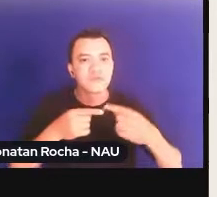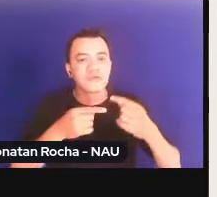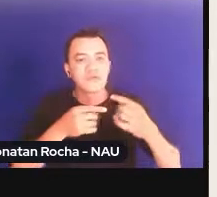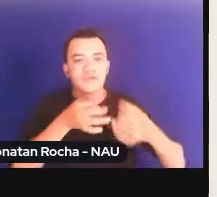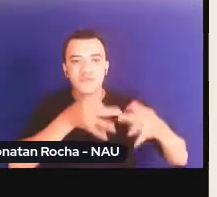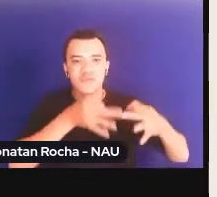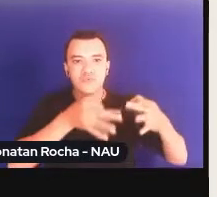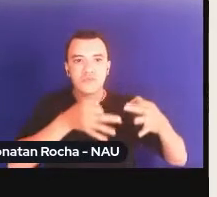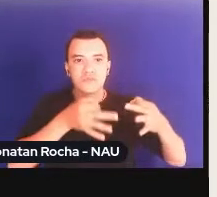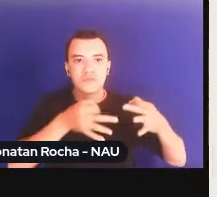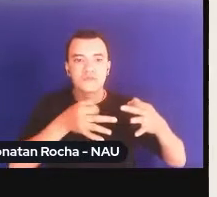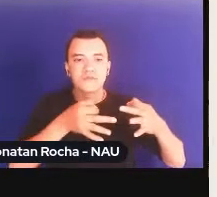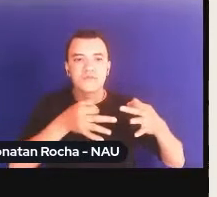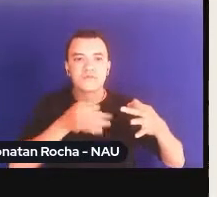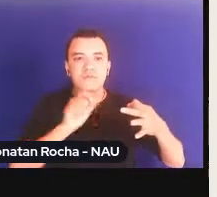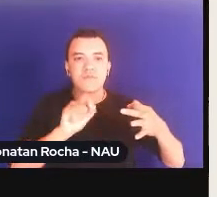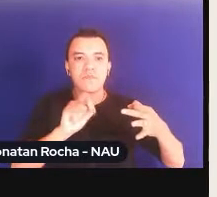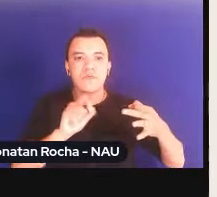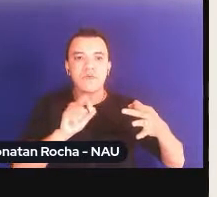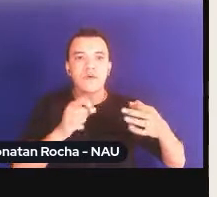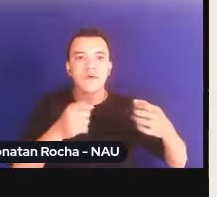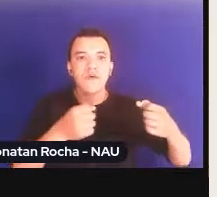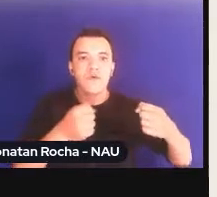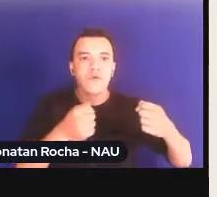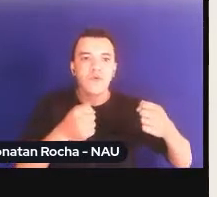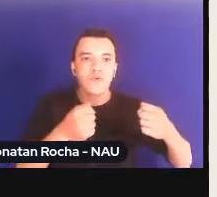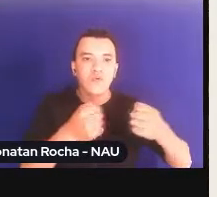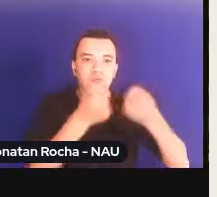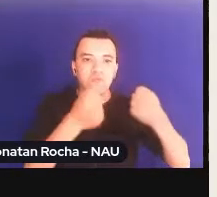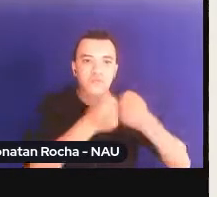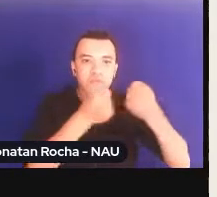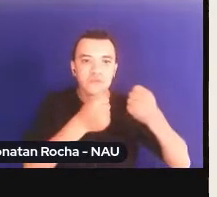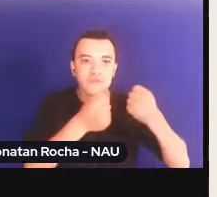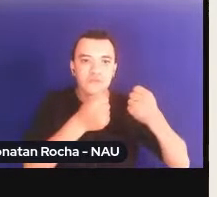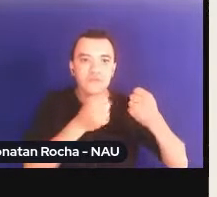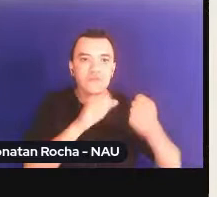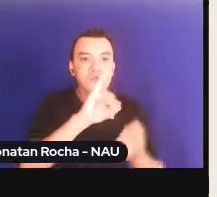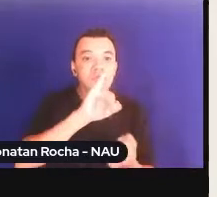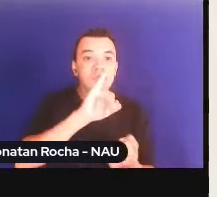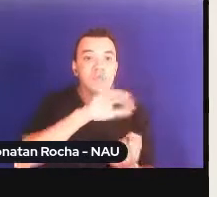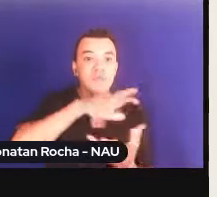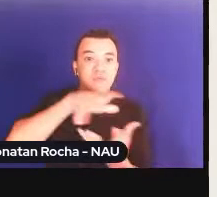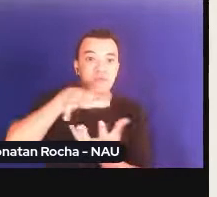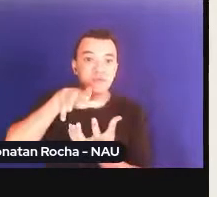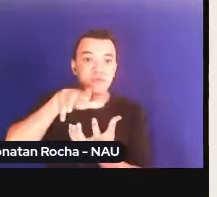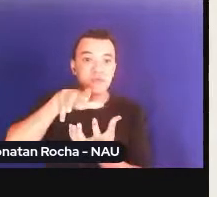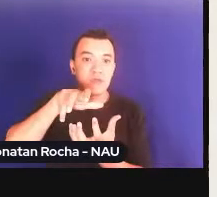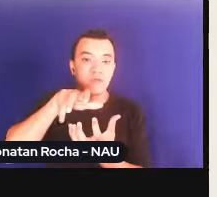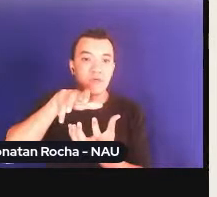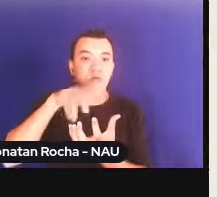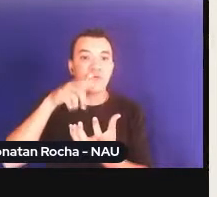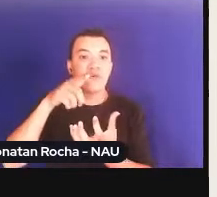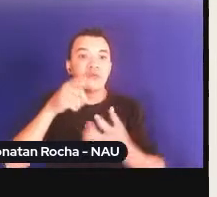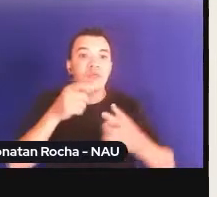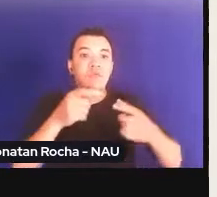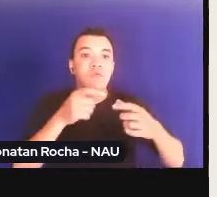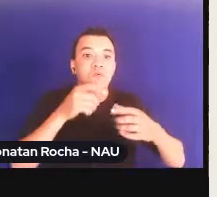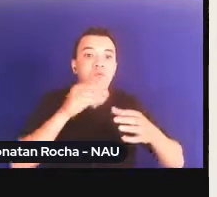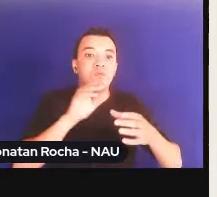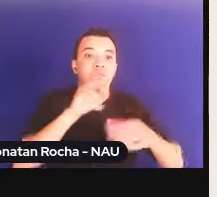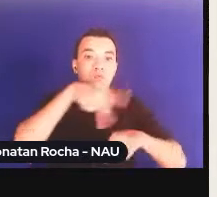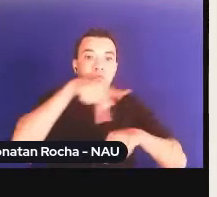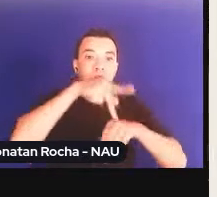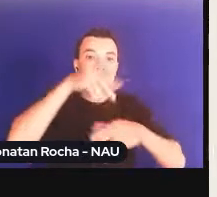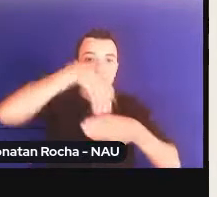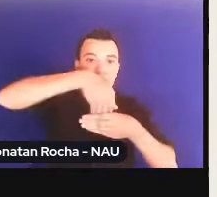as tensões entre o plano internacional e o plano, portanto, doméstico, para que um não prevaleça